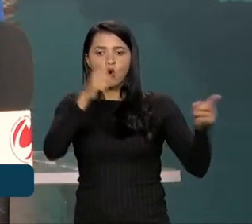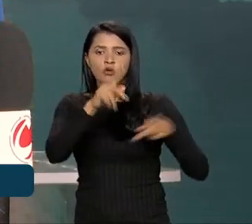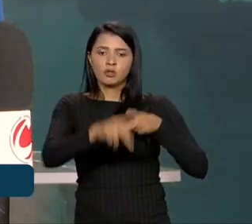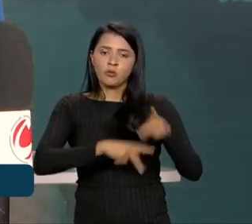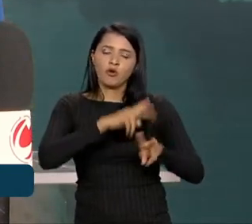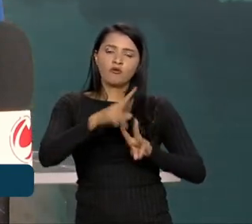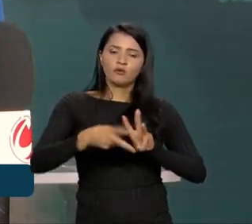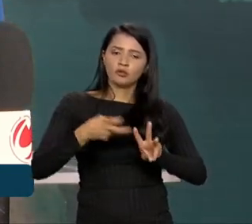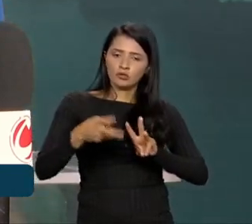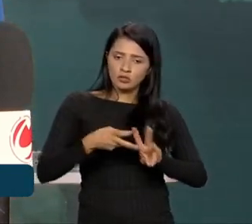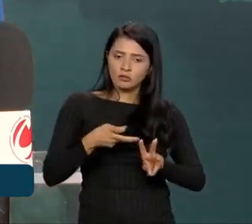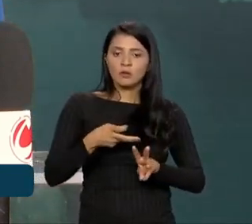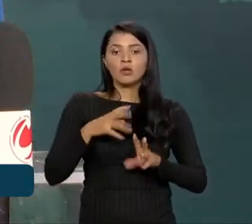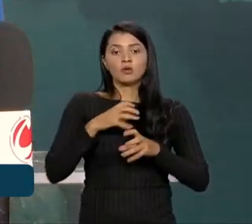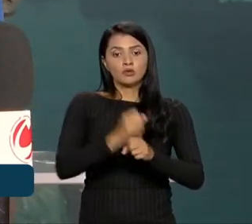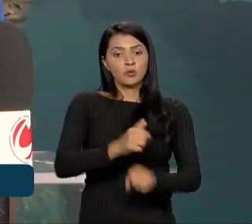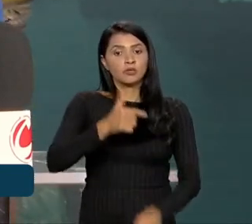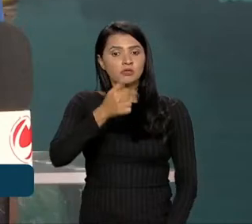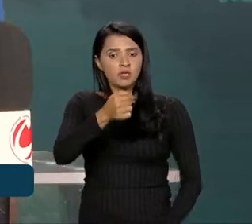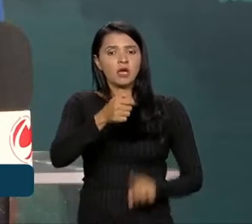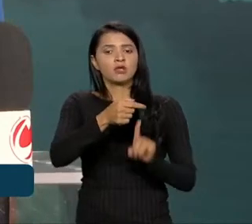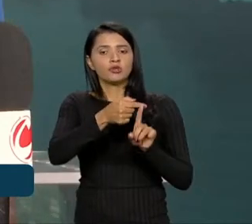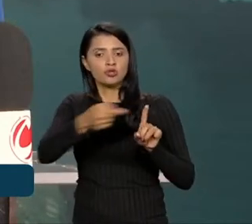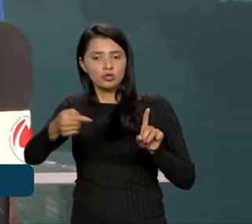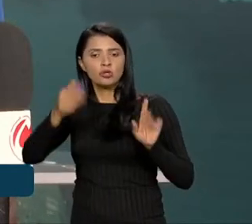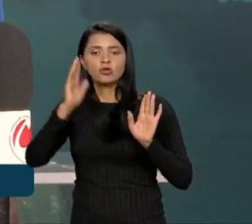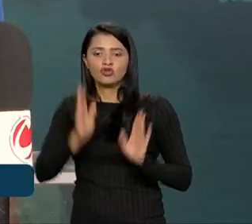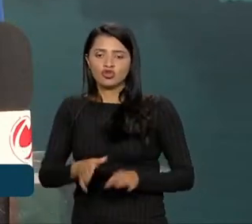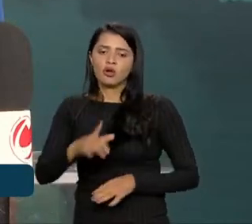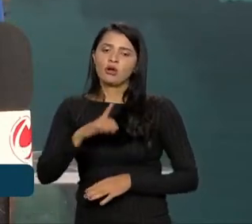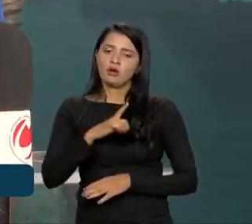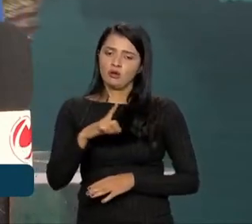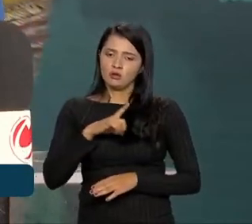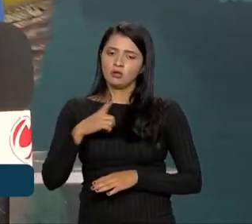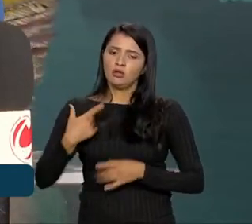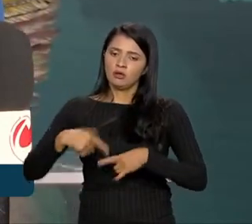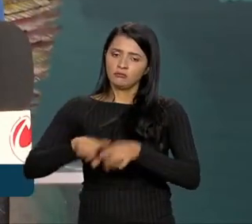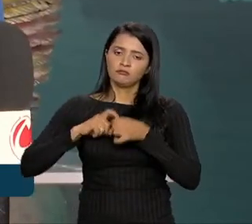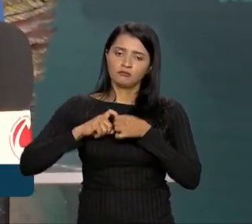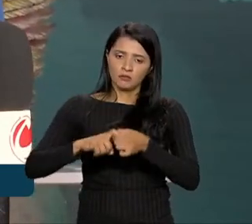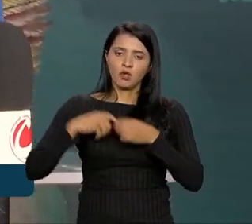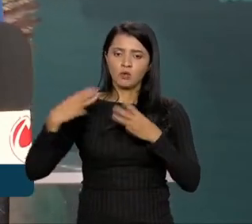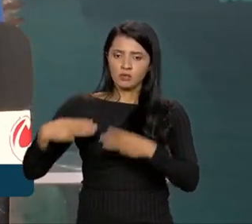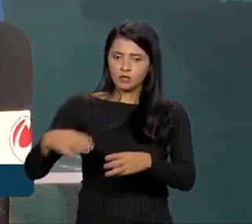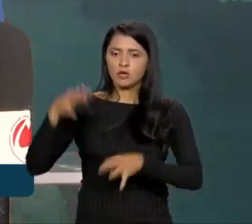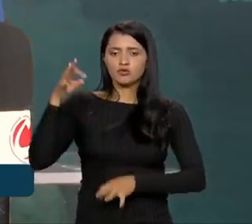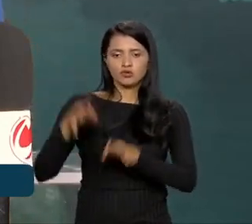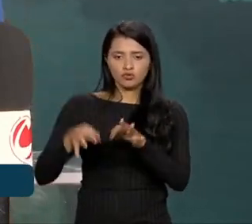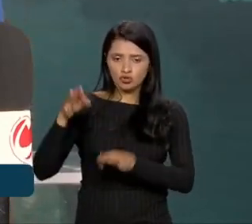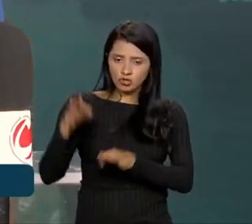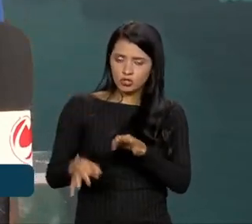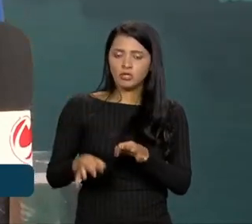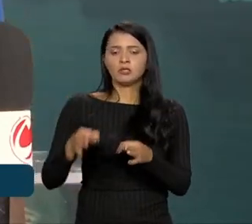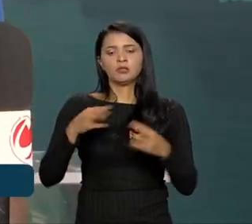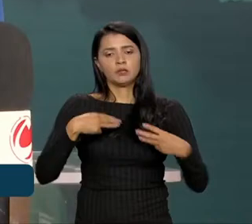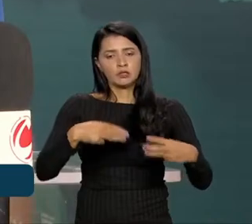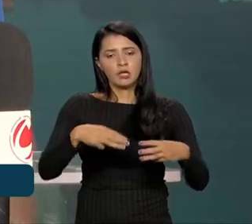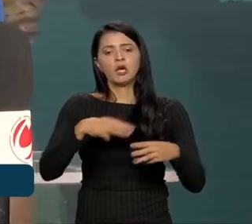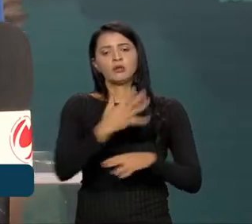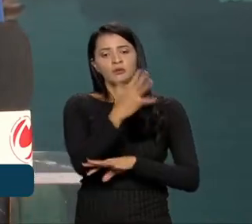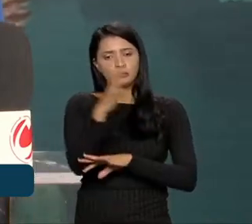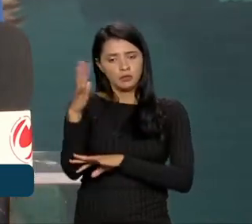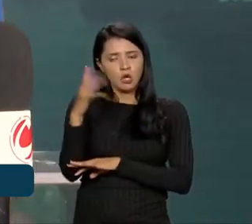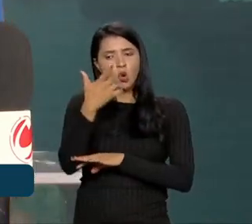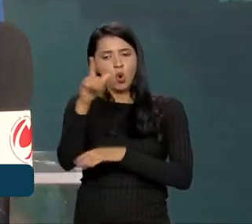indígenas. São sete meses e nós já temos aí uma parceria muito forte com o Ministério da Justiça, com o Ministério do Meio Ambiente,